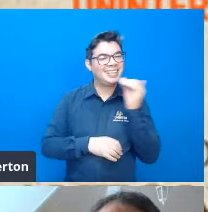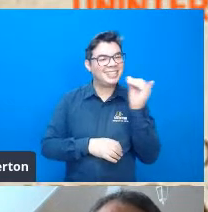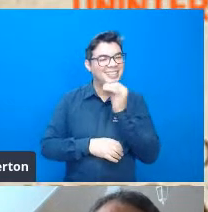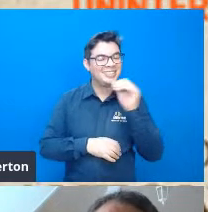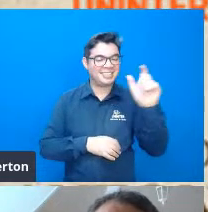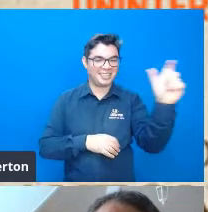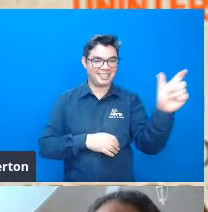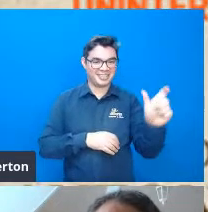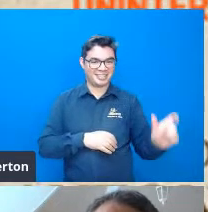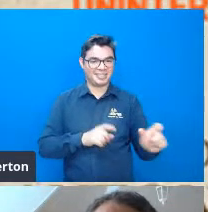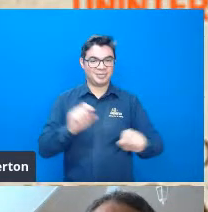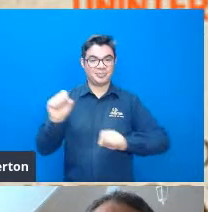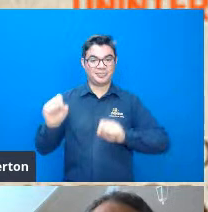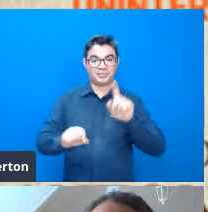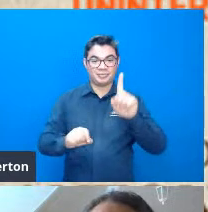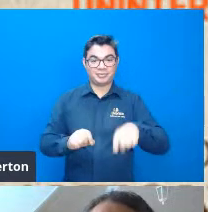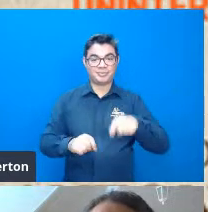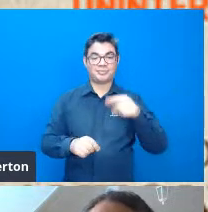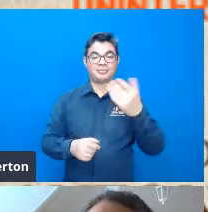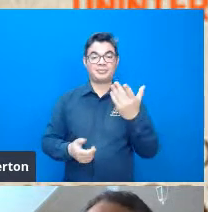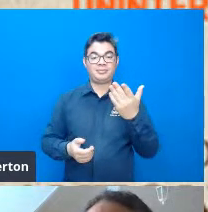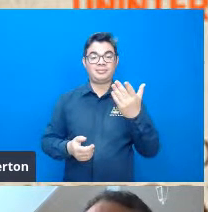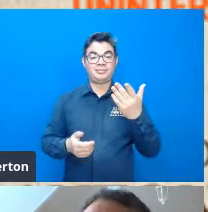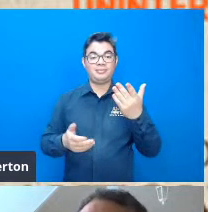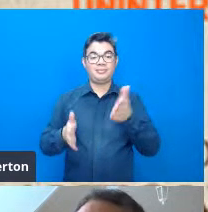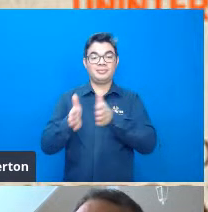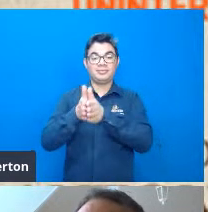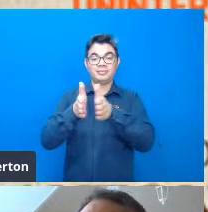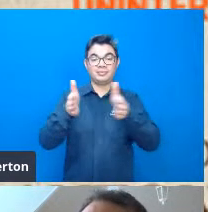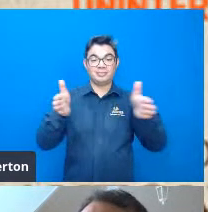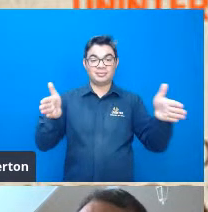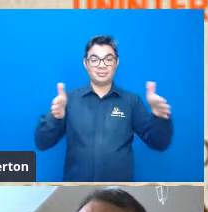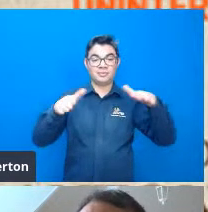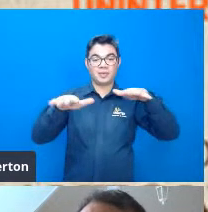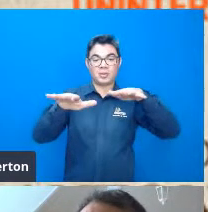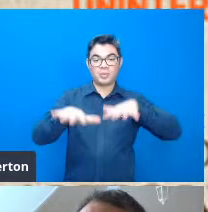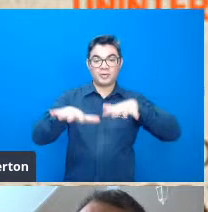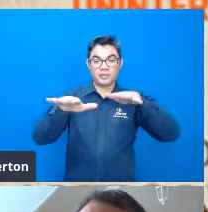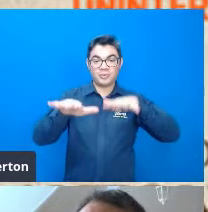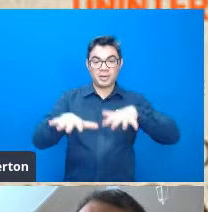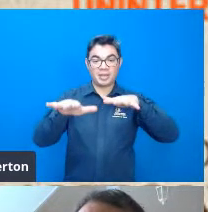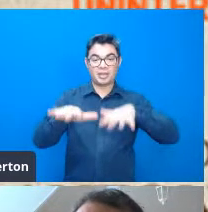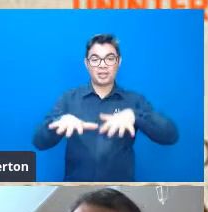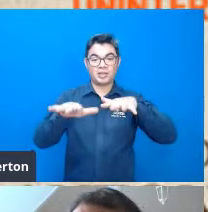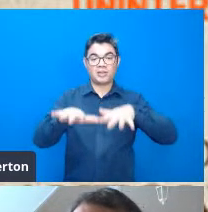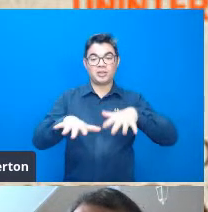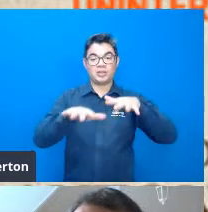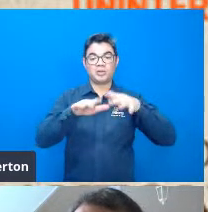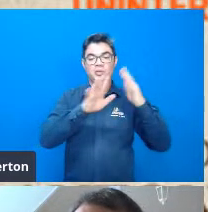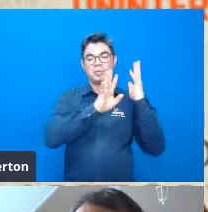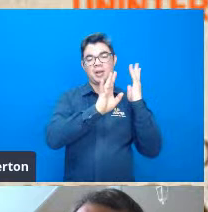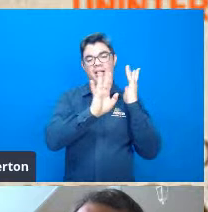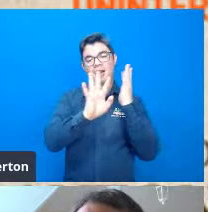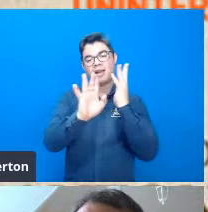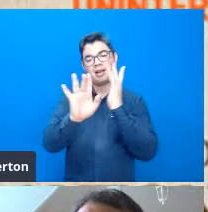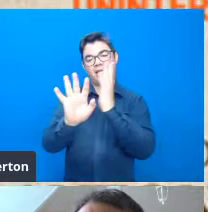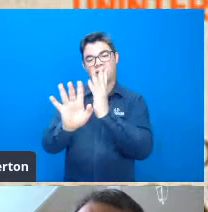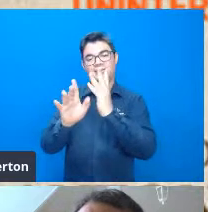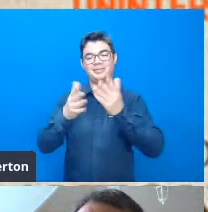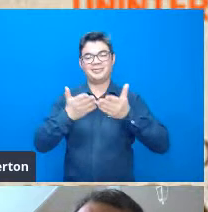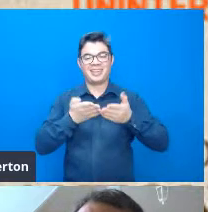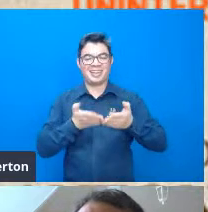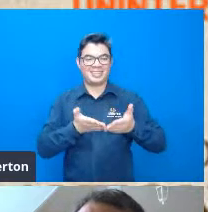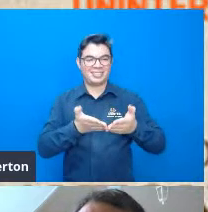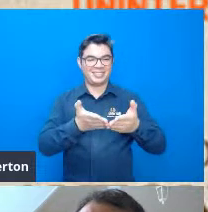nesse período do movimento migratório né ainda da de várias